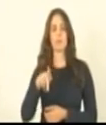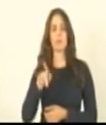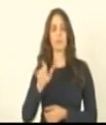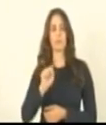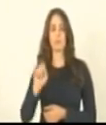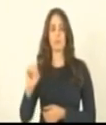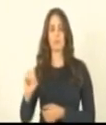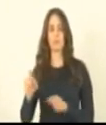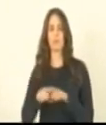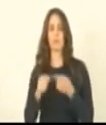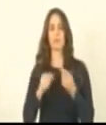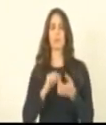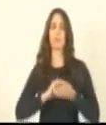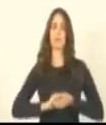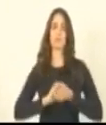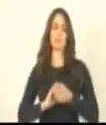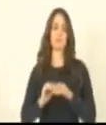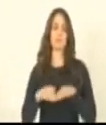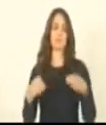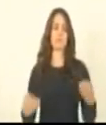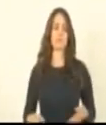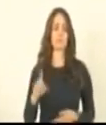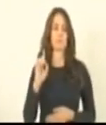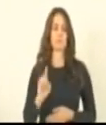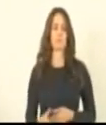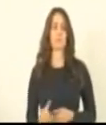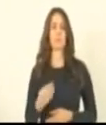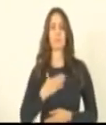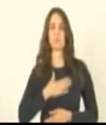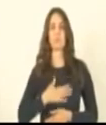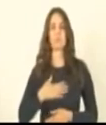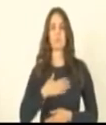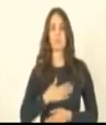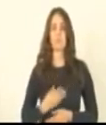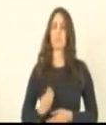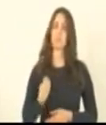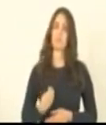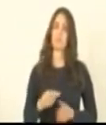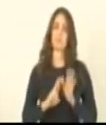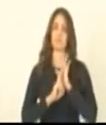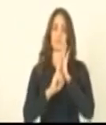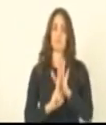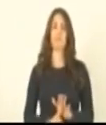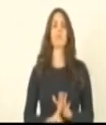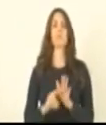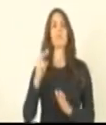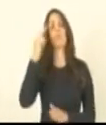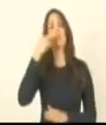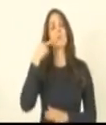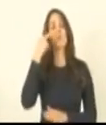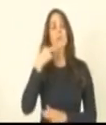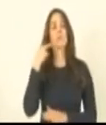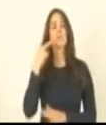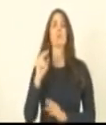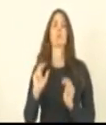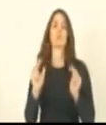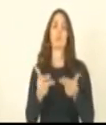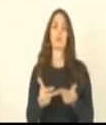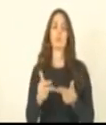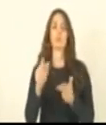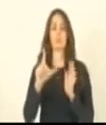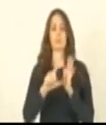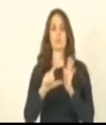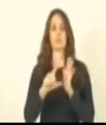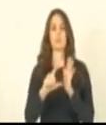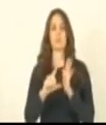cumprimento da mesa diretora, uma satisfação ter aqui representantes do Poder Legislativo e outras personalidades daquela cidade,